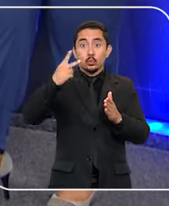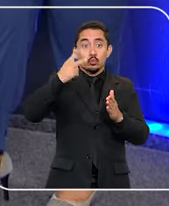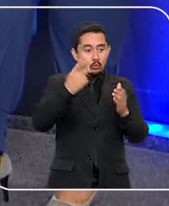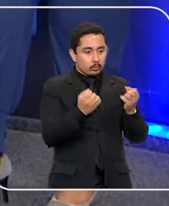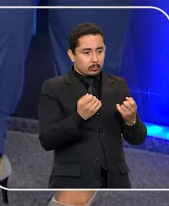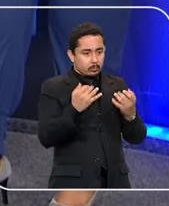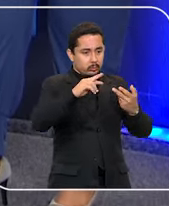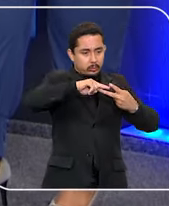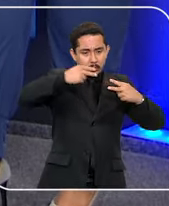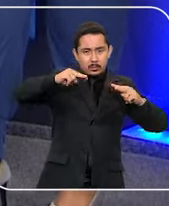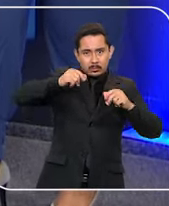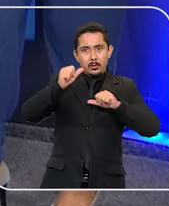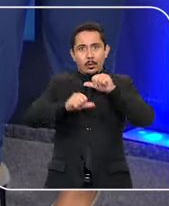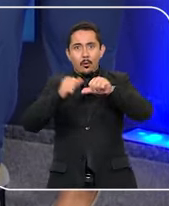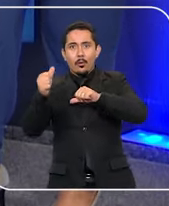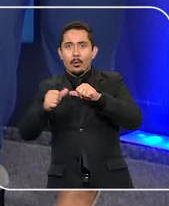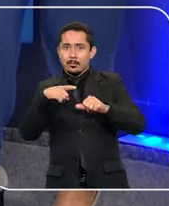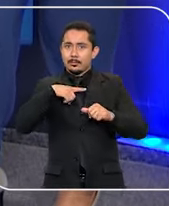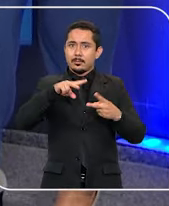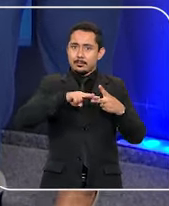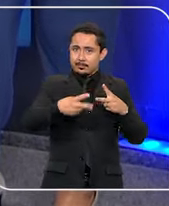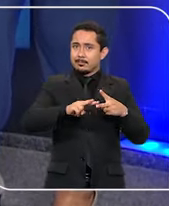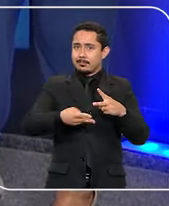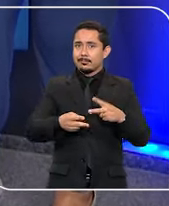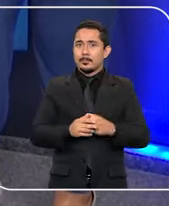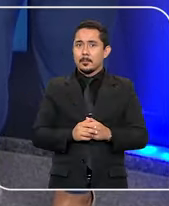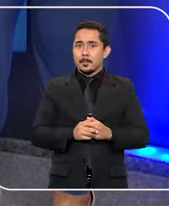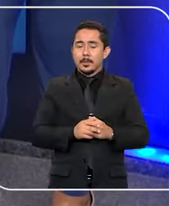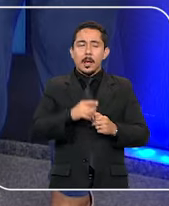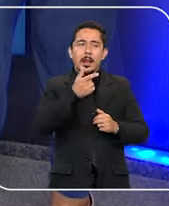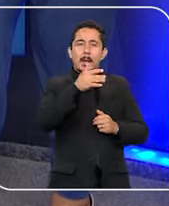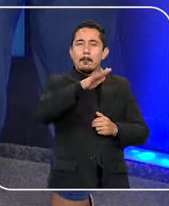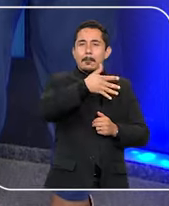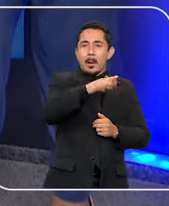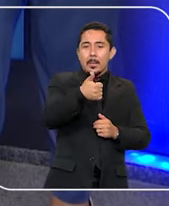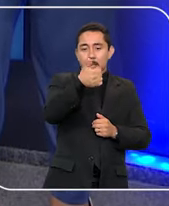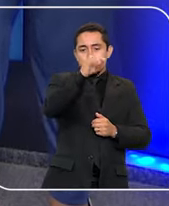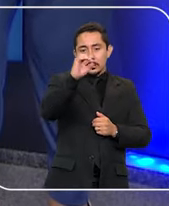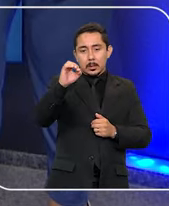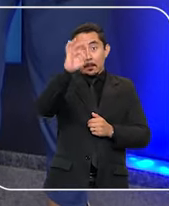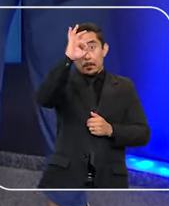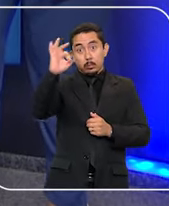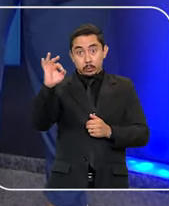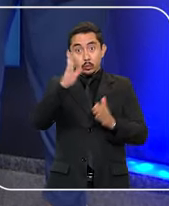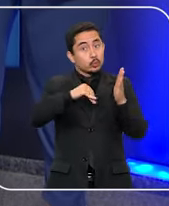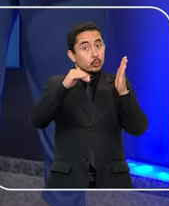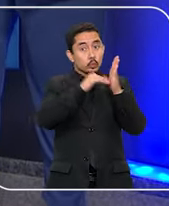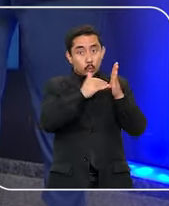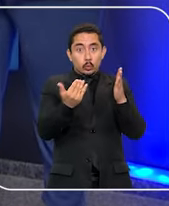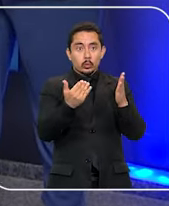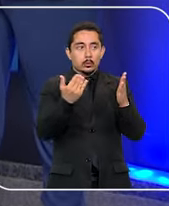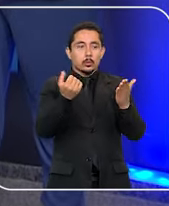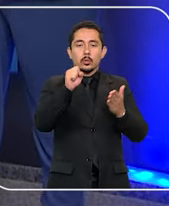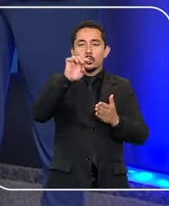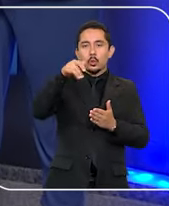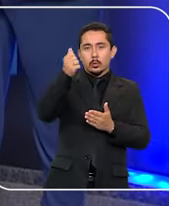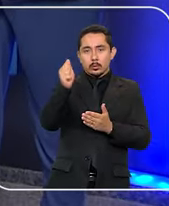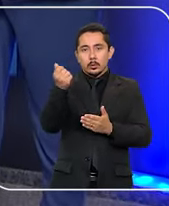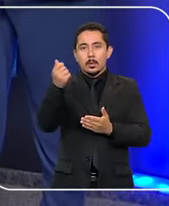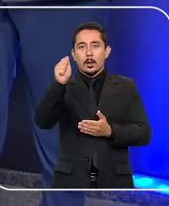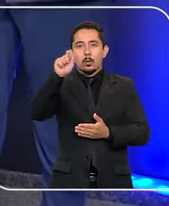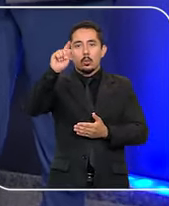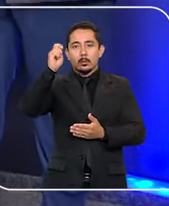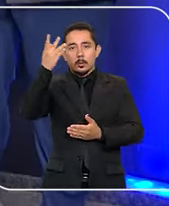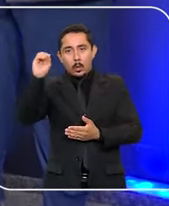transgênico. As taxas de adoção de transgênicos são de quase 100% nas culturas de soja,